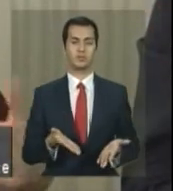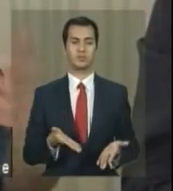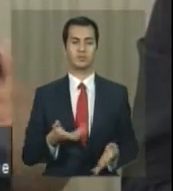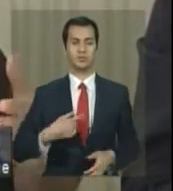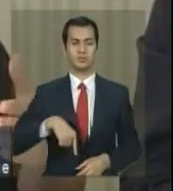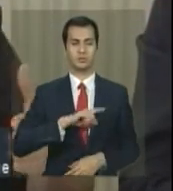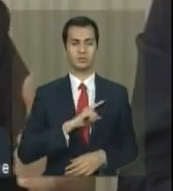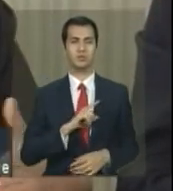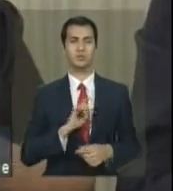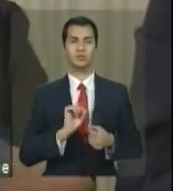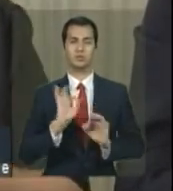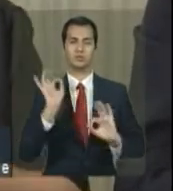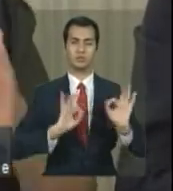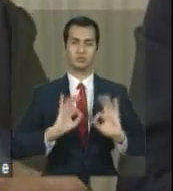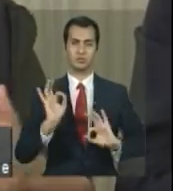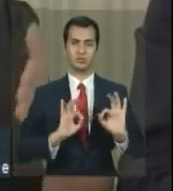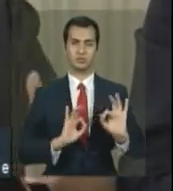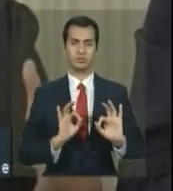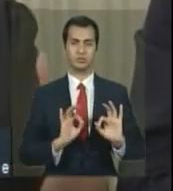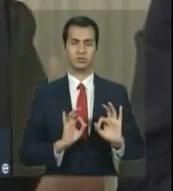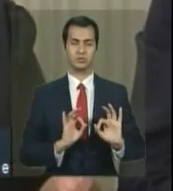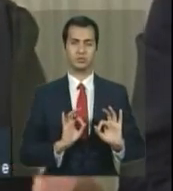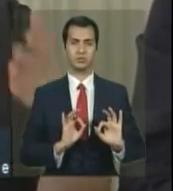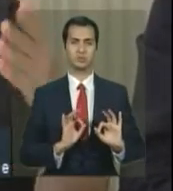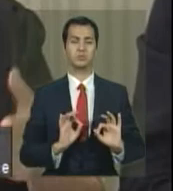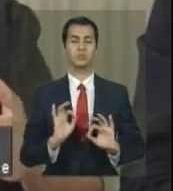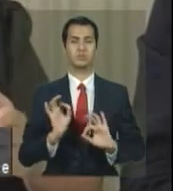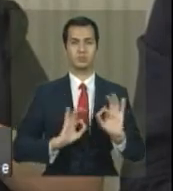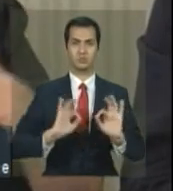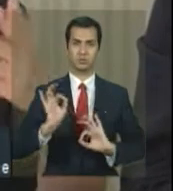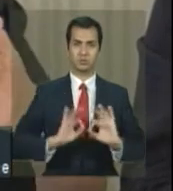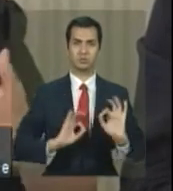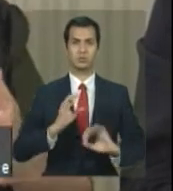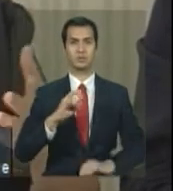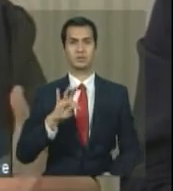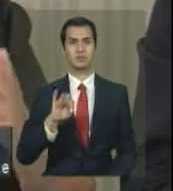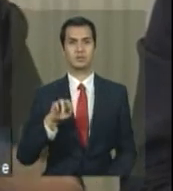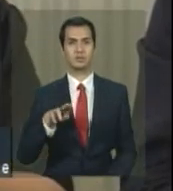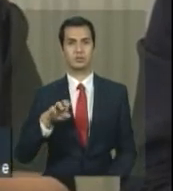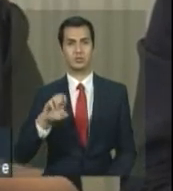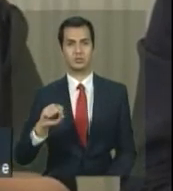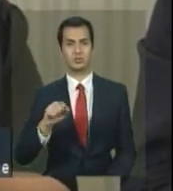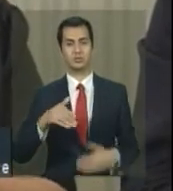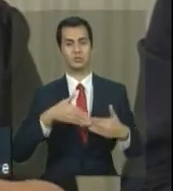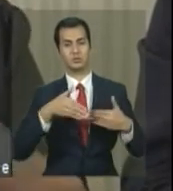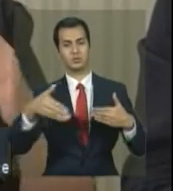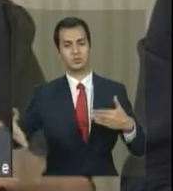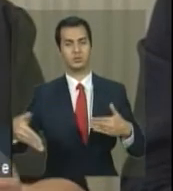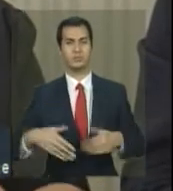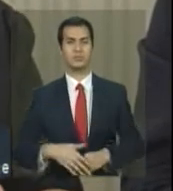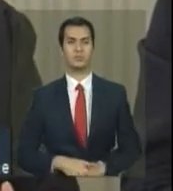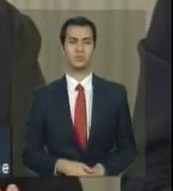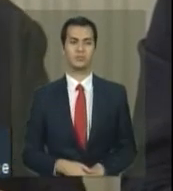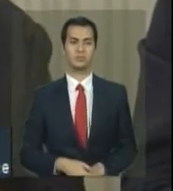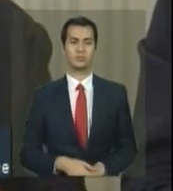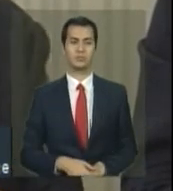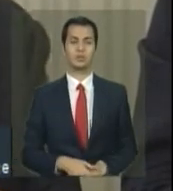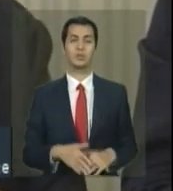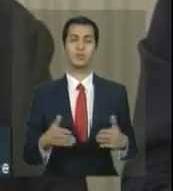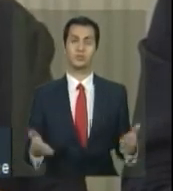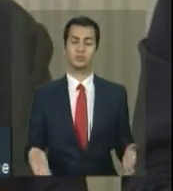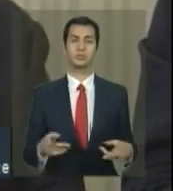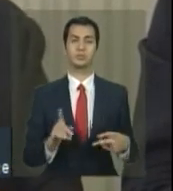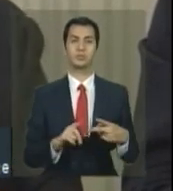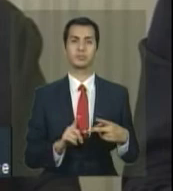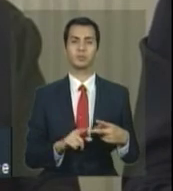condições de estar construindo essas cisternas e as outras ações ao longo desse período. Então, isso é uma questão.